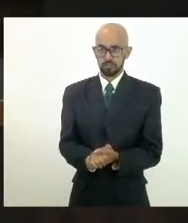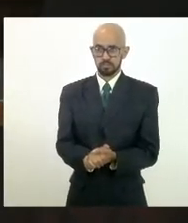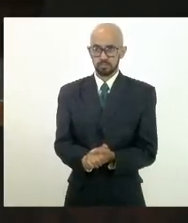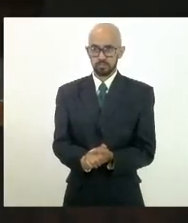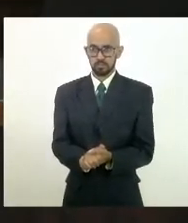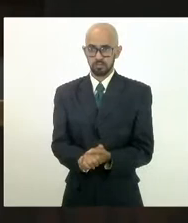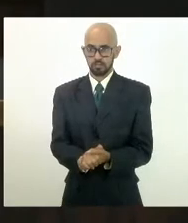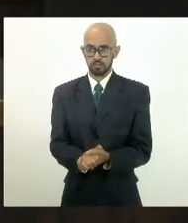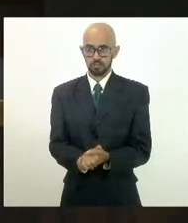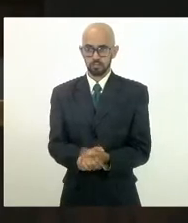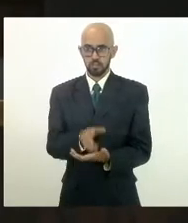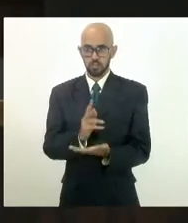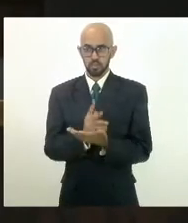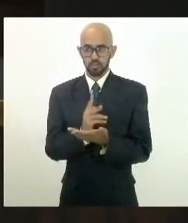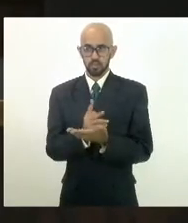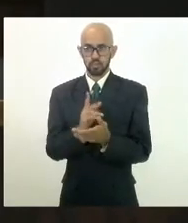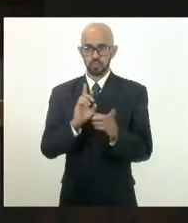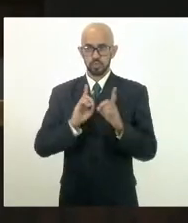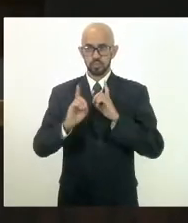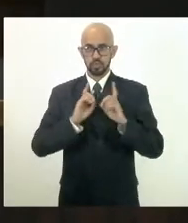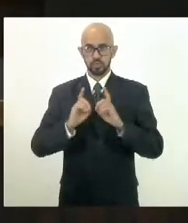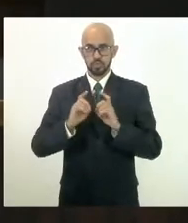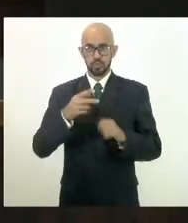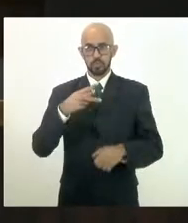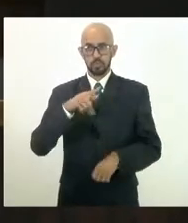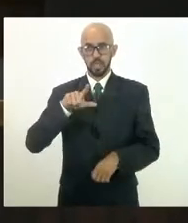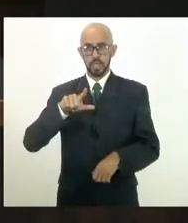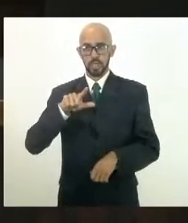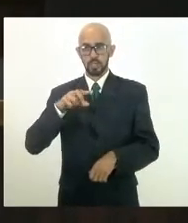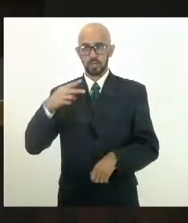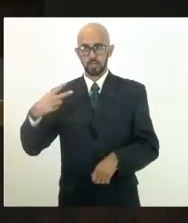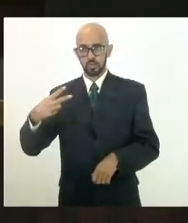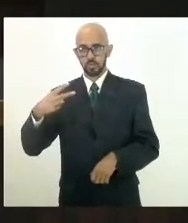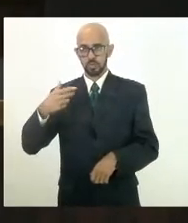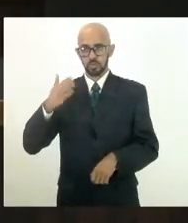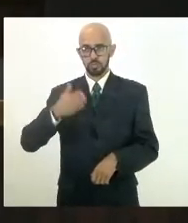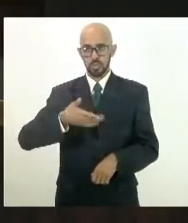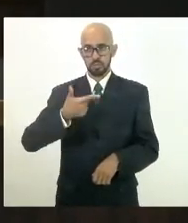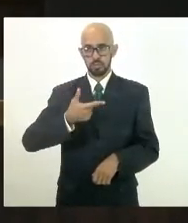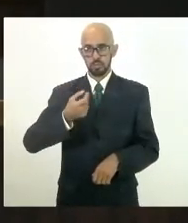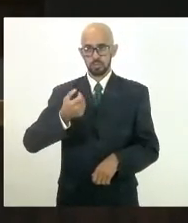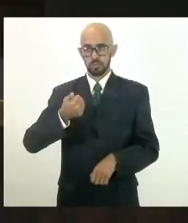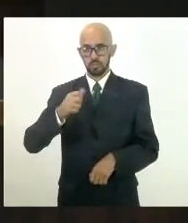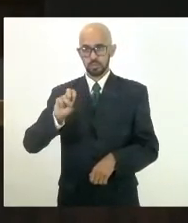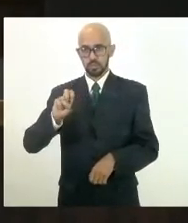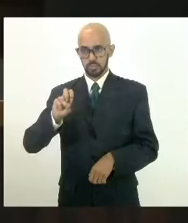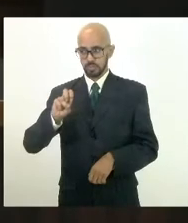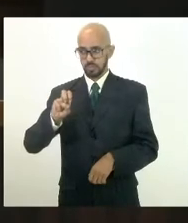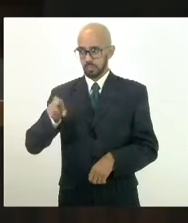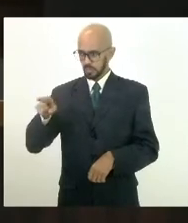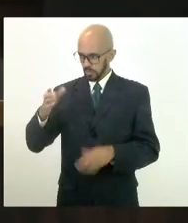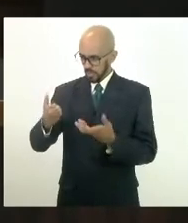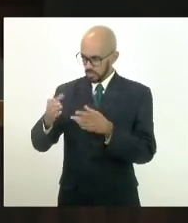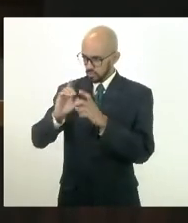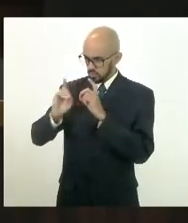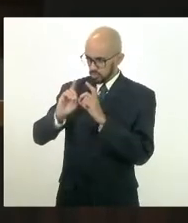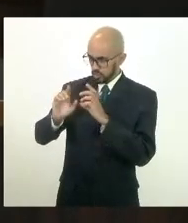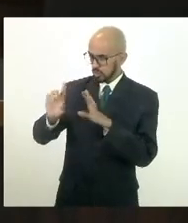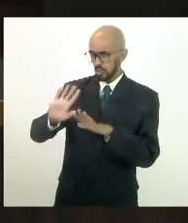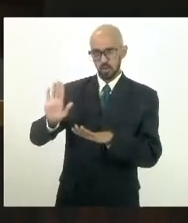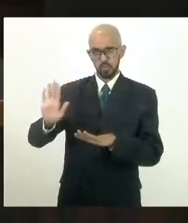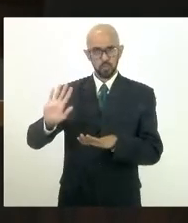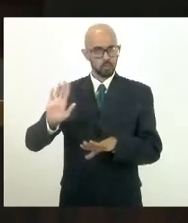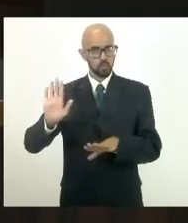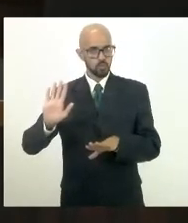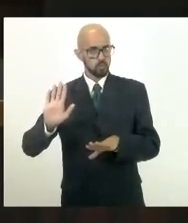Continua em discussão o projeto de lei 2 de 2015. Quer discutir, Luiz? Não, não, já passou. Ok. Não haveram o queiram